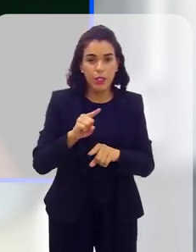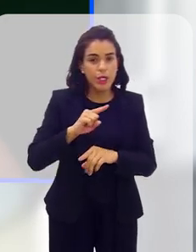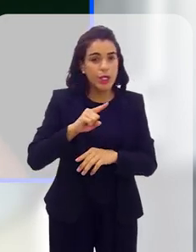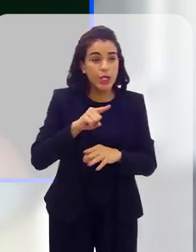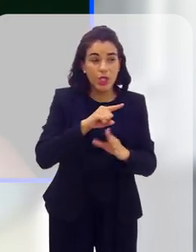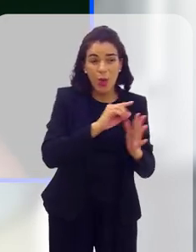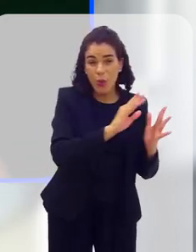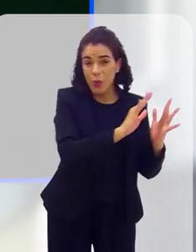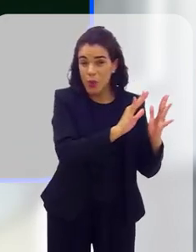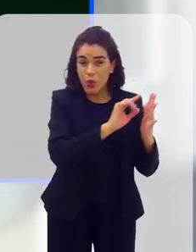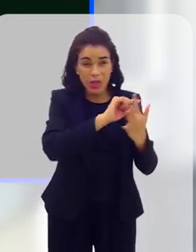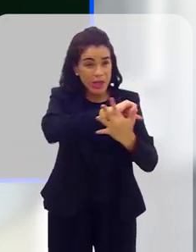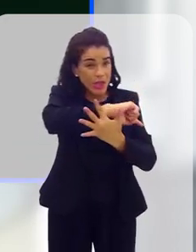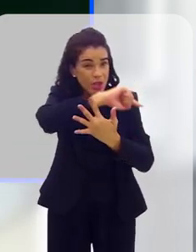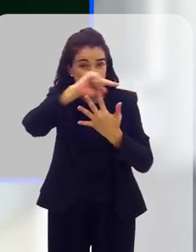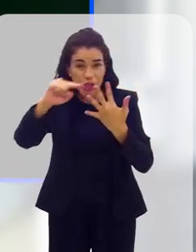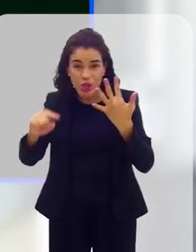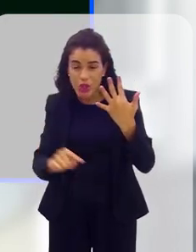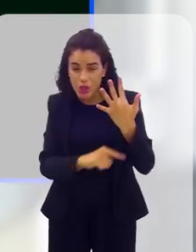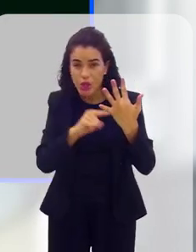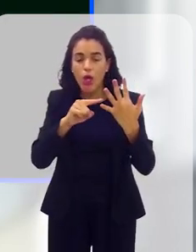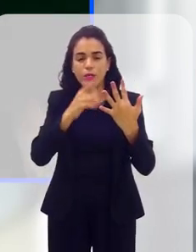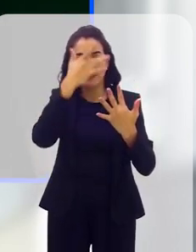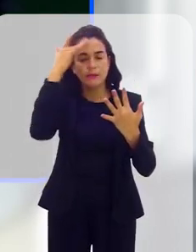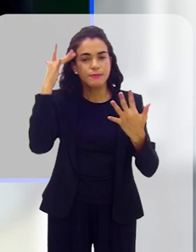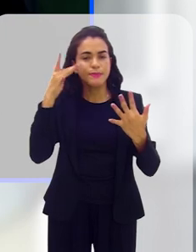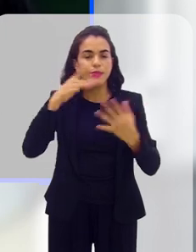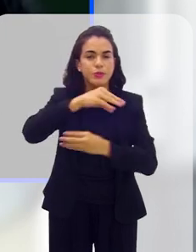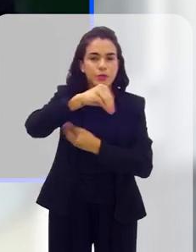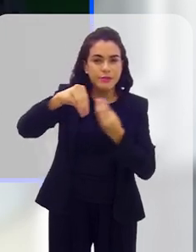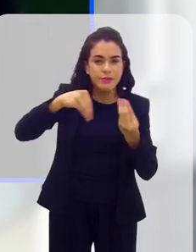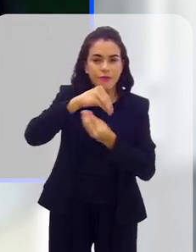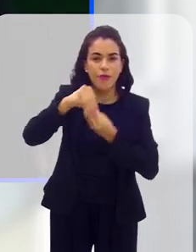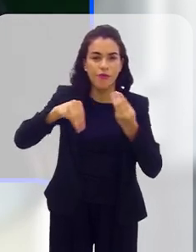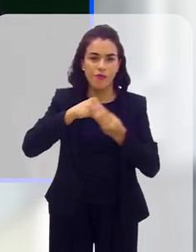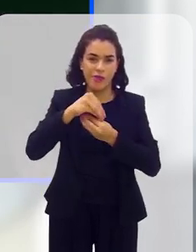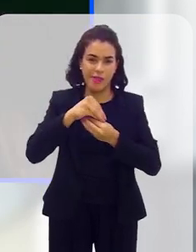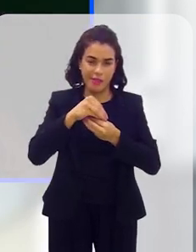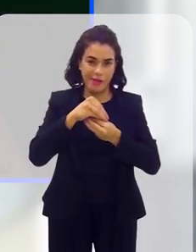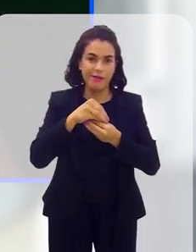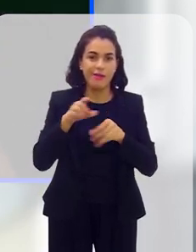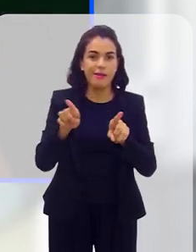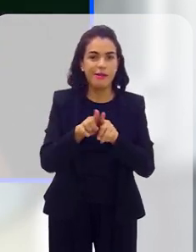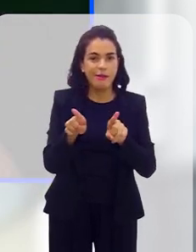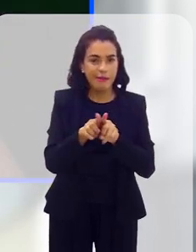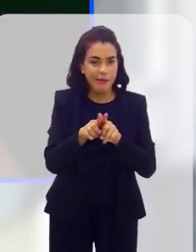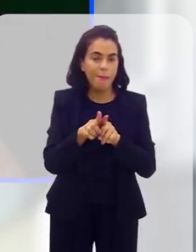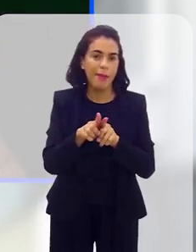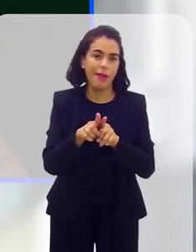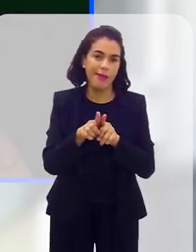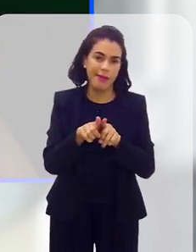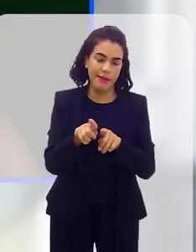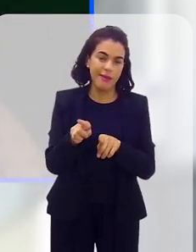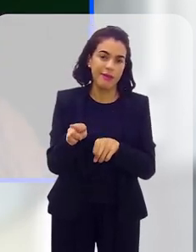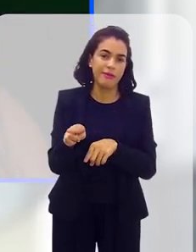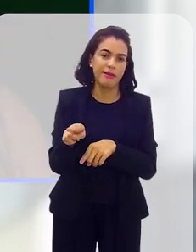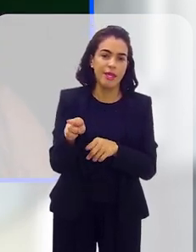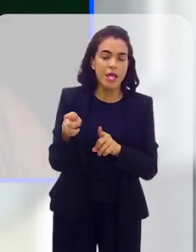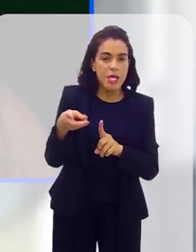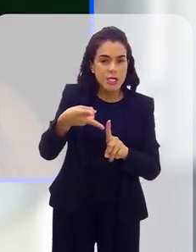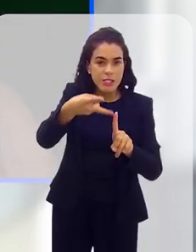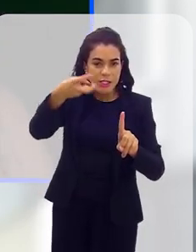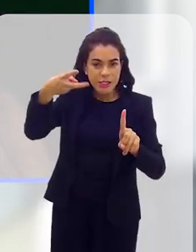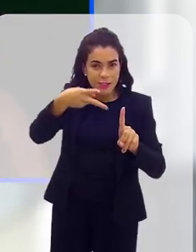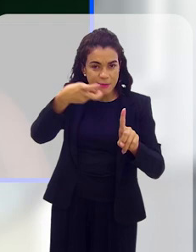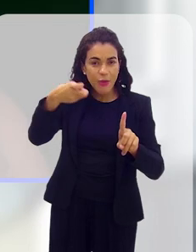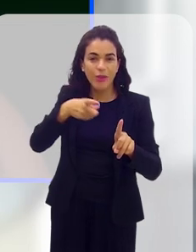todos os atores envolvidos na cadeia de produção e que absorveu e que tomou aquela